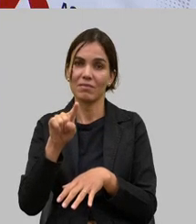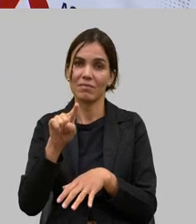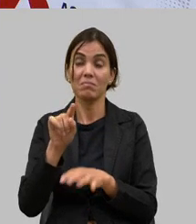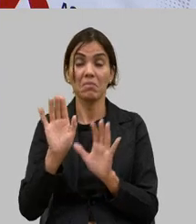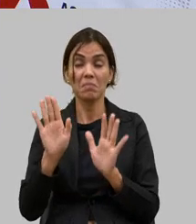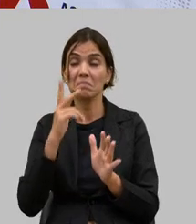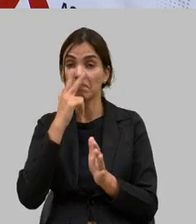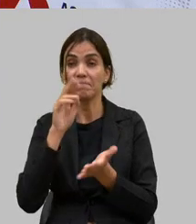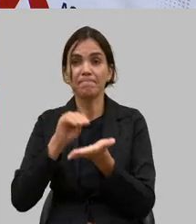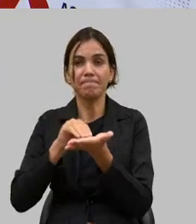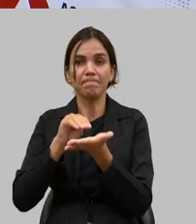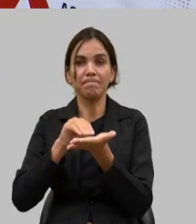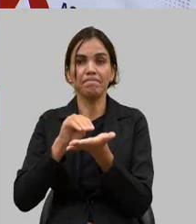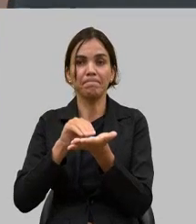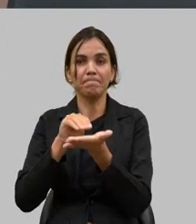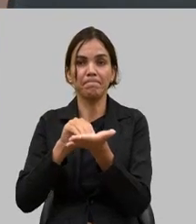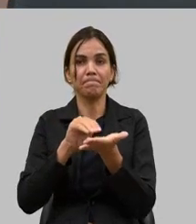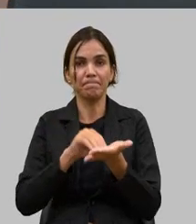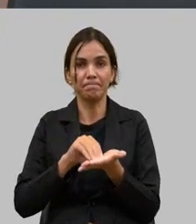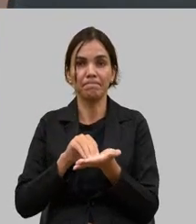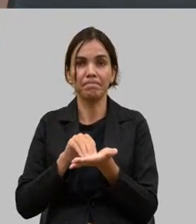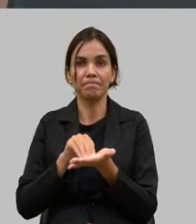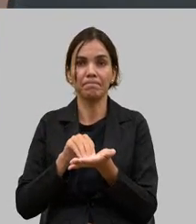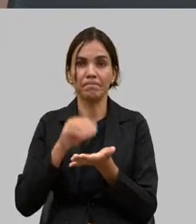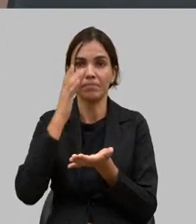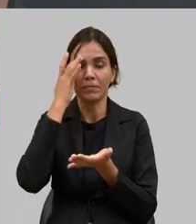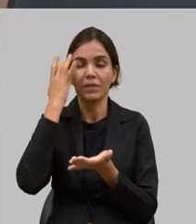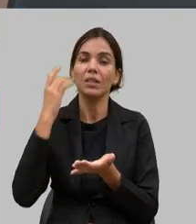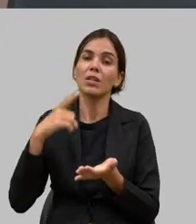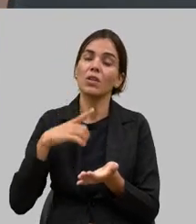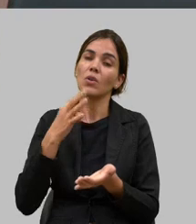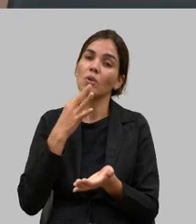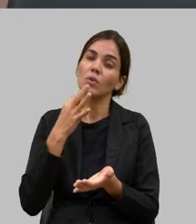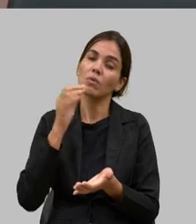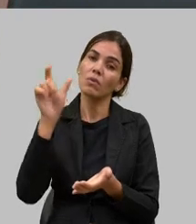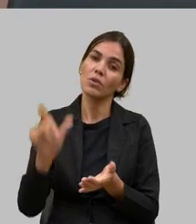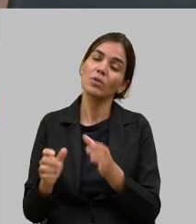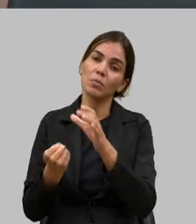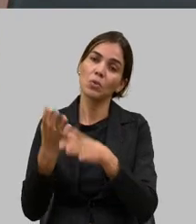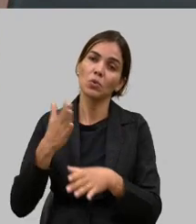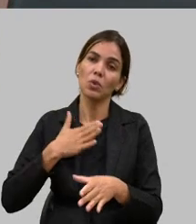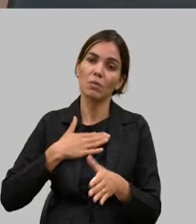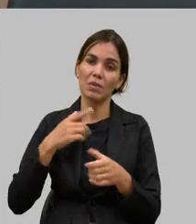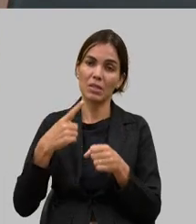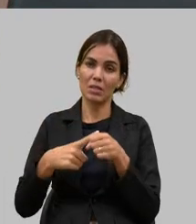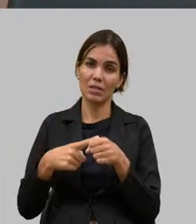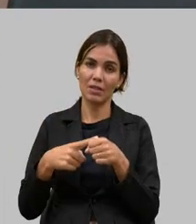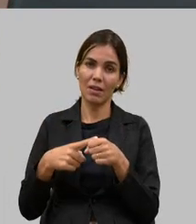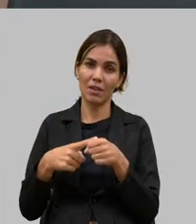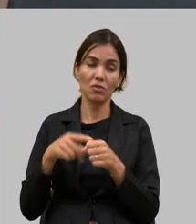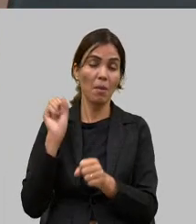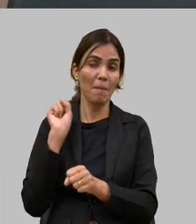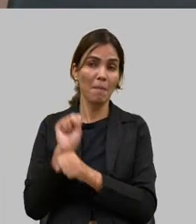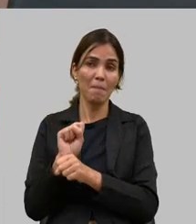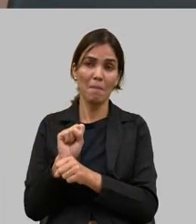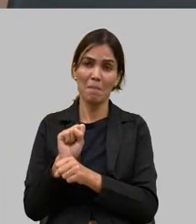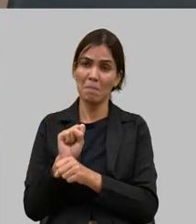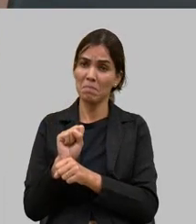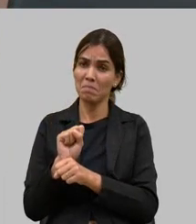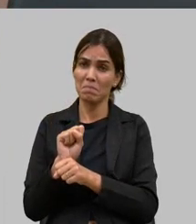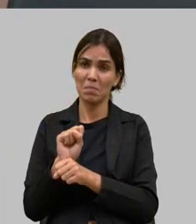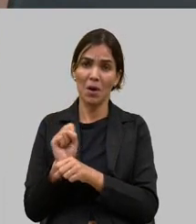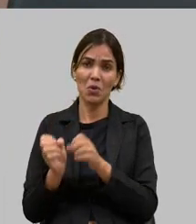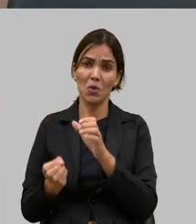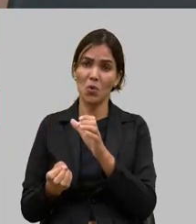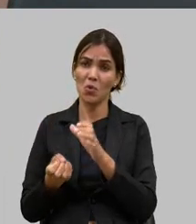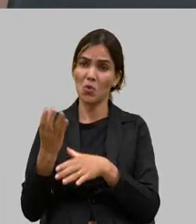eu tenho um produtor da minha cidade que deixou de produzir de fazer um investimento de